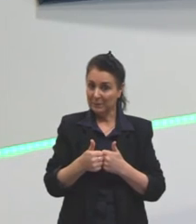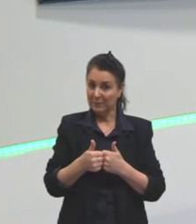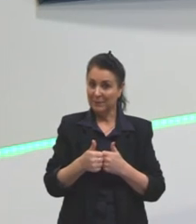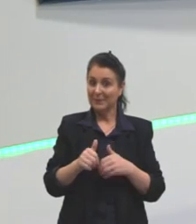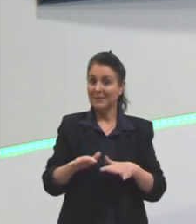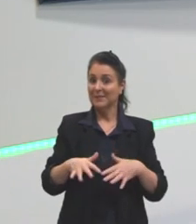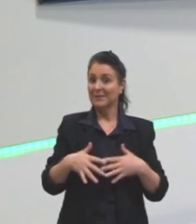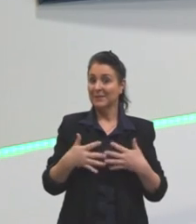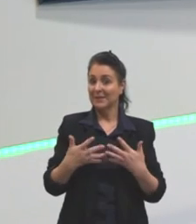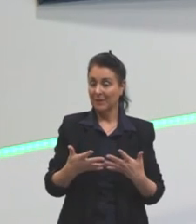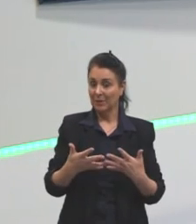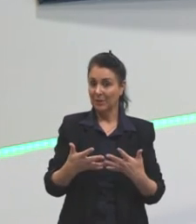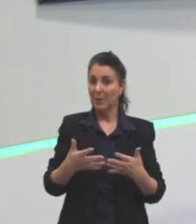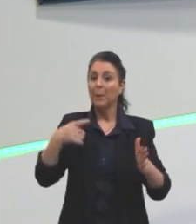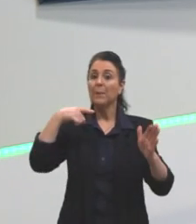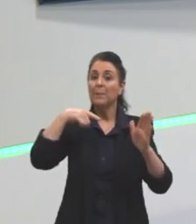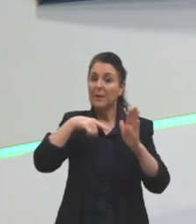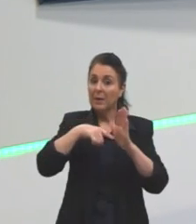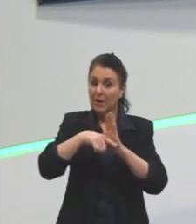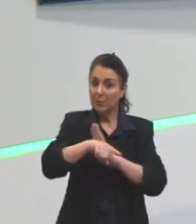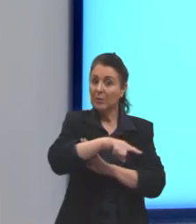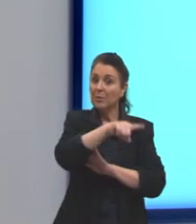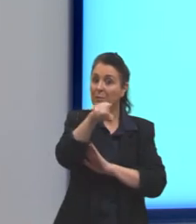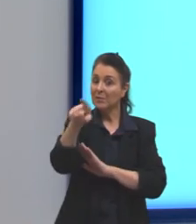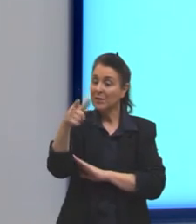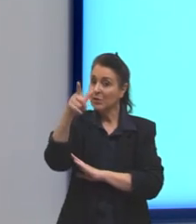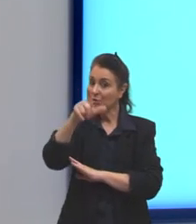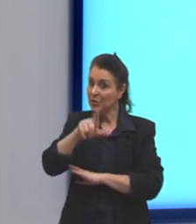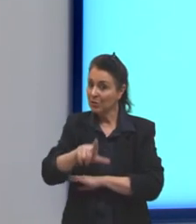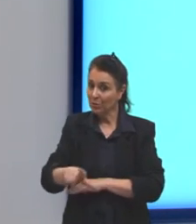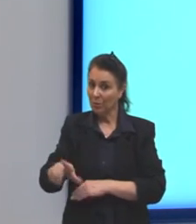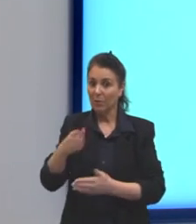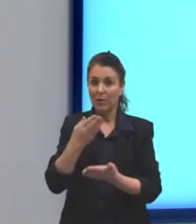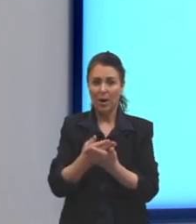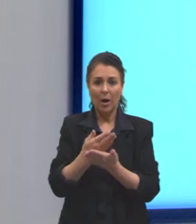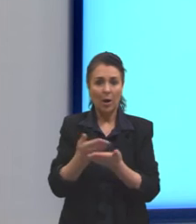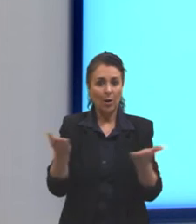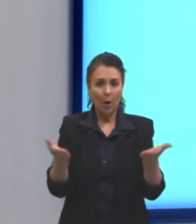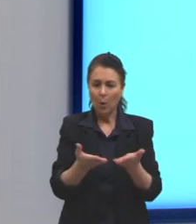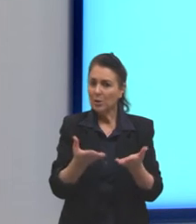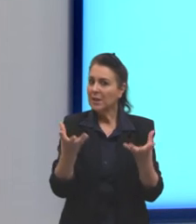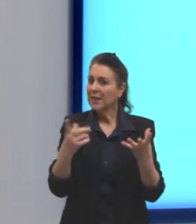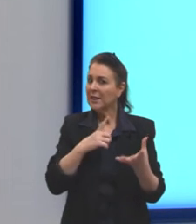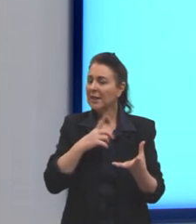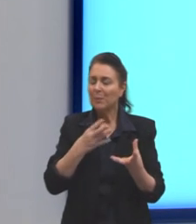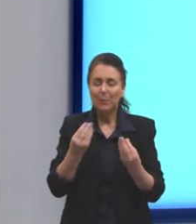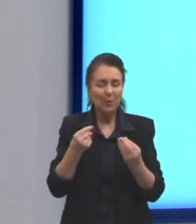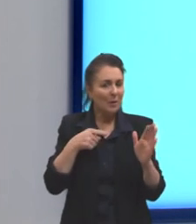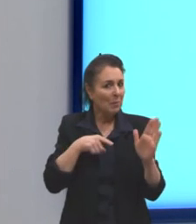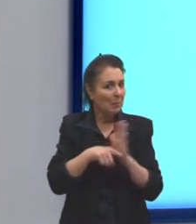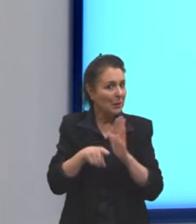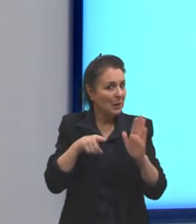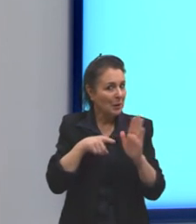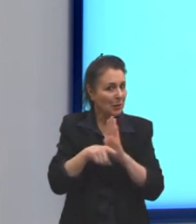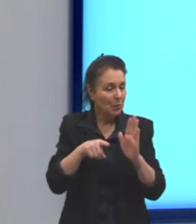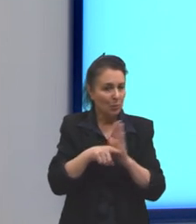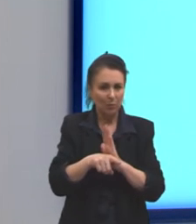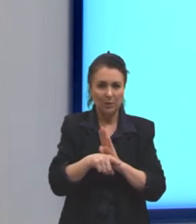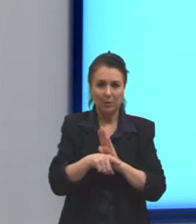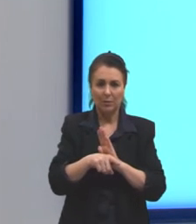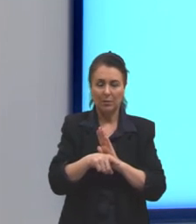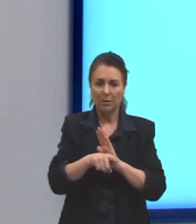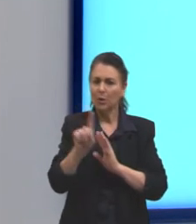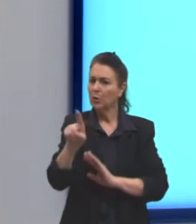Então, eu pergunto para vocês de novo. Vocês viram que a aula hoje está cheia de questionamentos. Será que a gente toma as